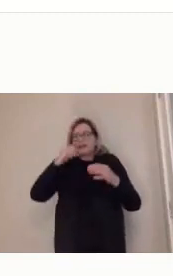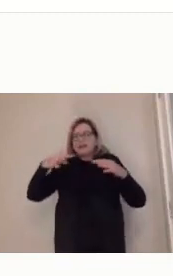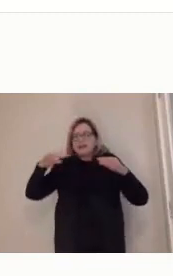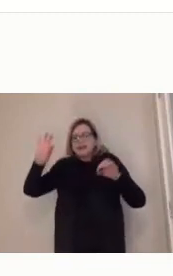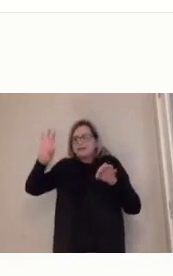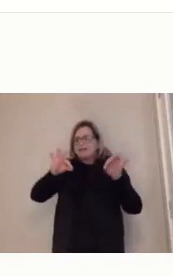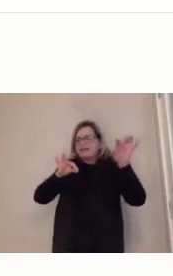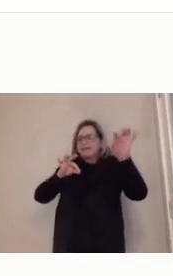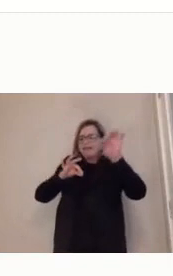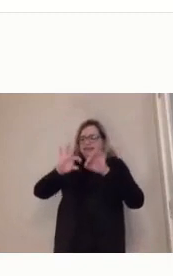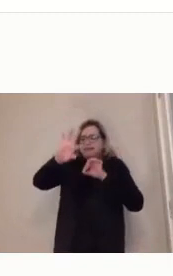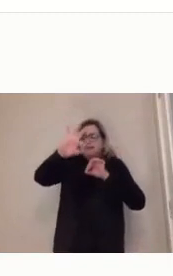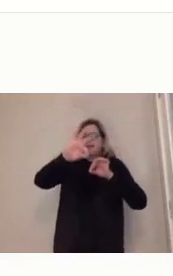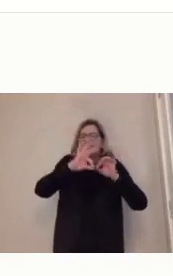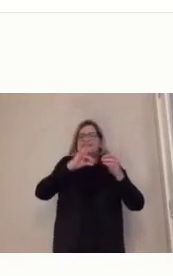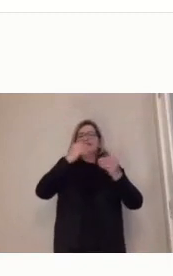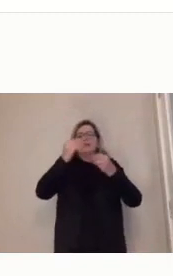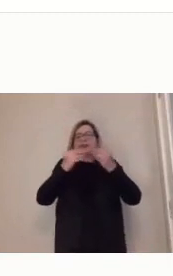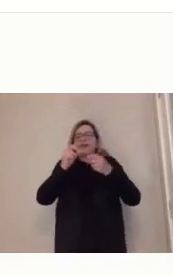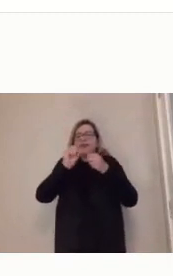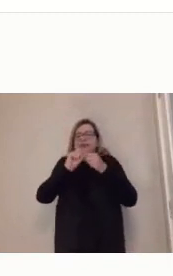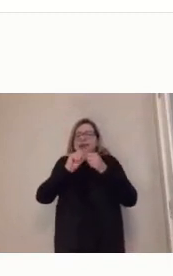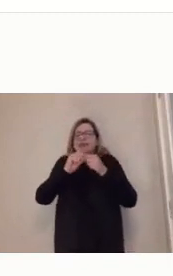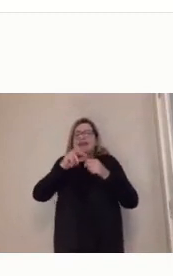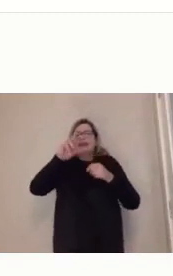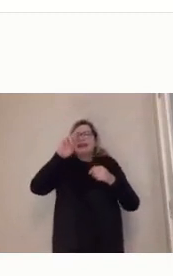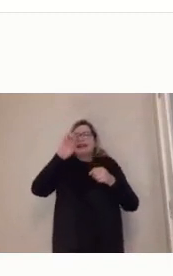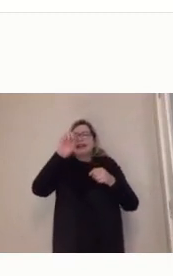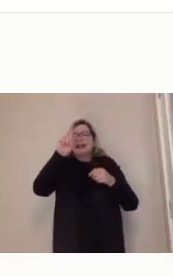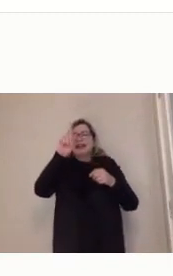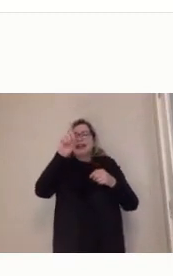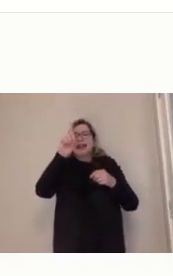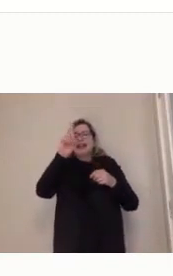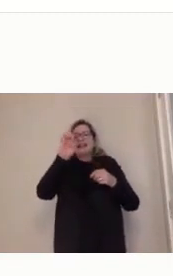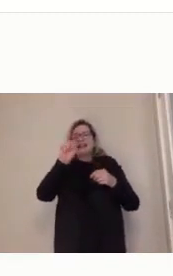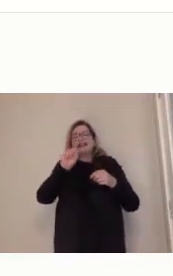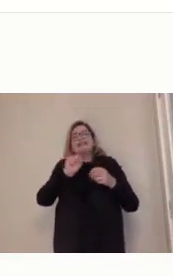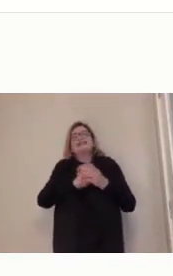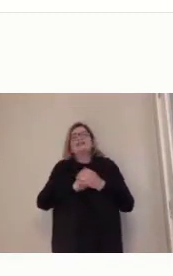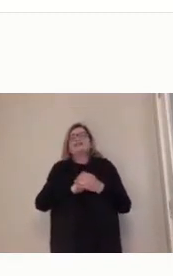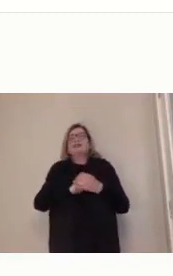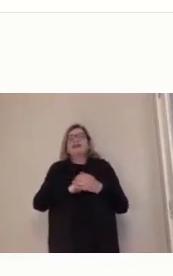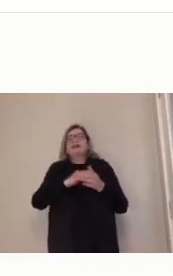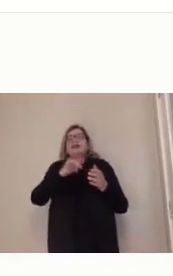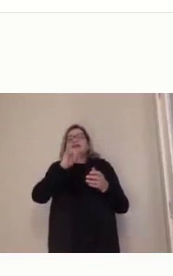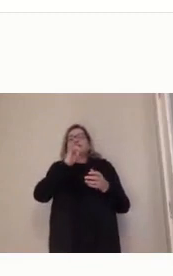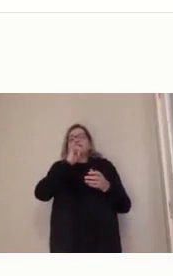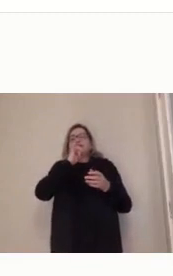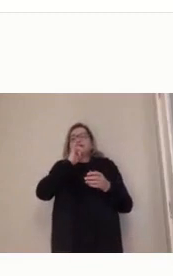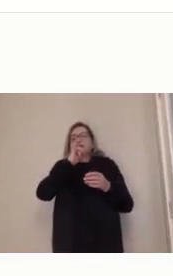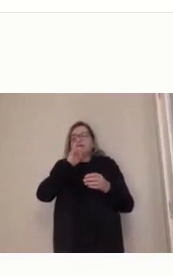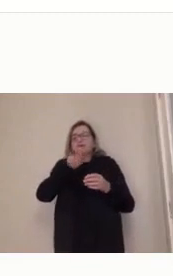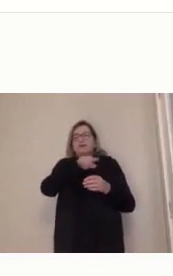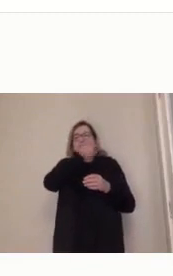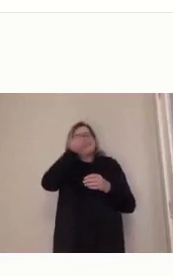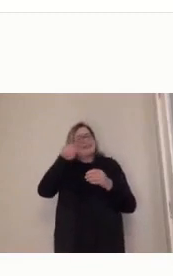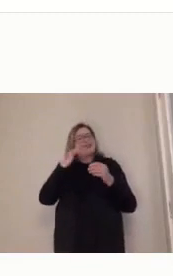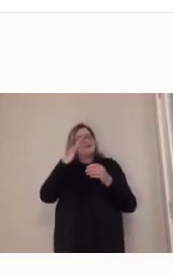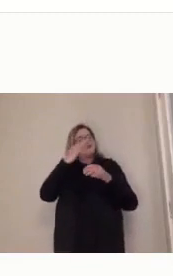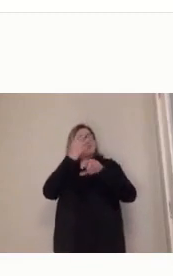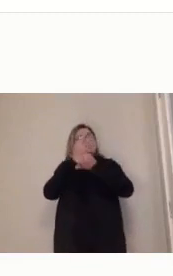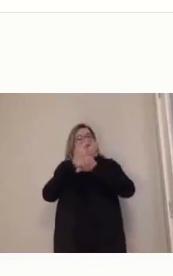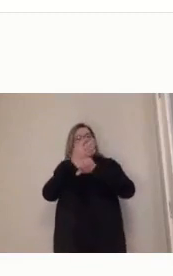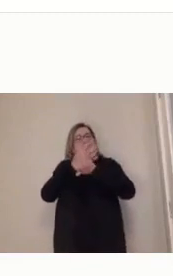redes interligadas, então, por exemplo, vocês vão ver nas nossas disciplinas aí que a gente trabalha com o princípio da